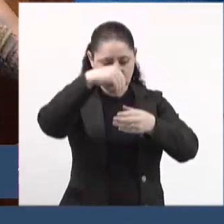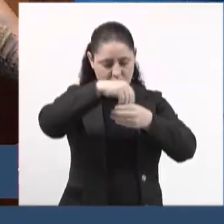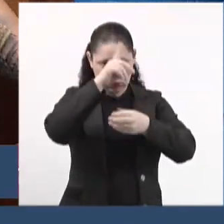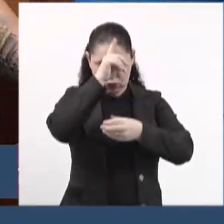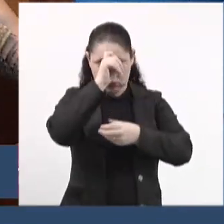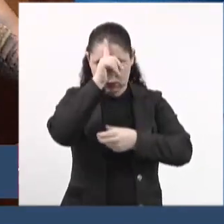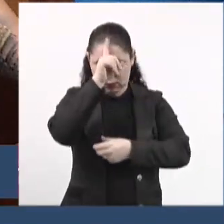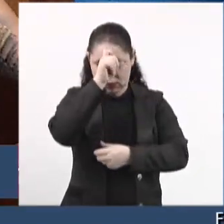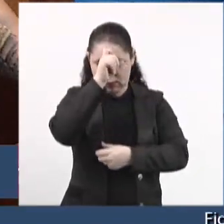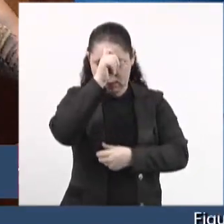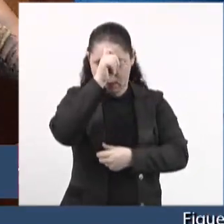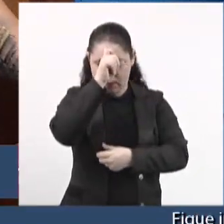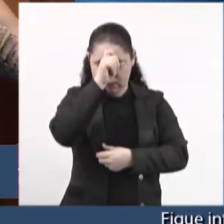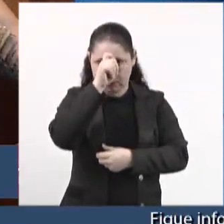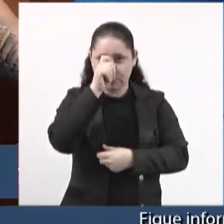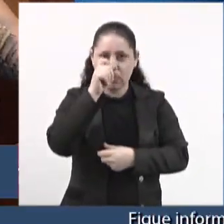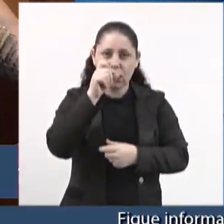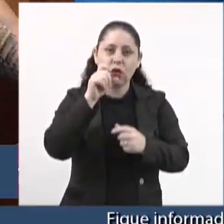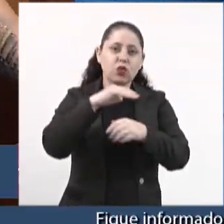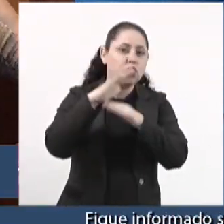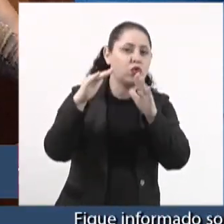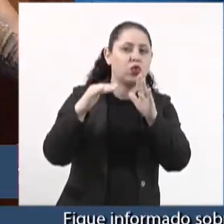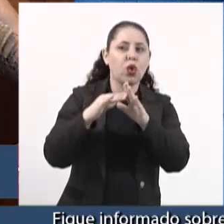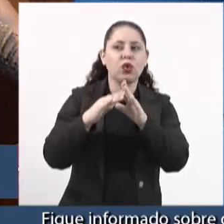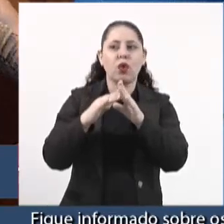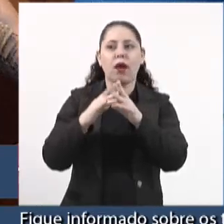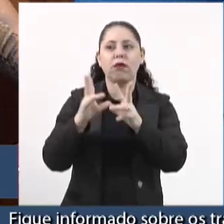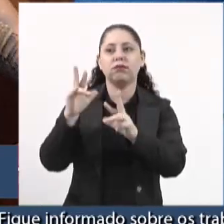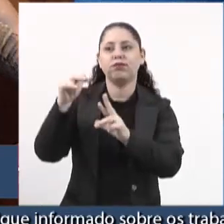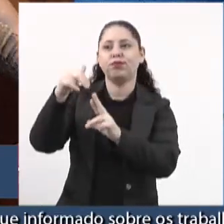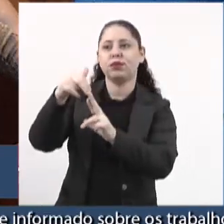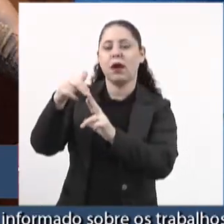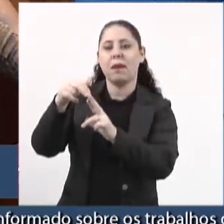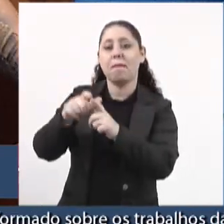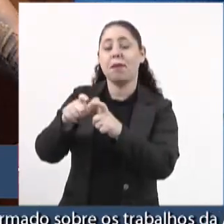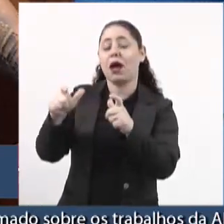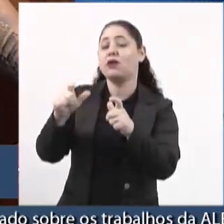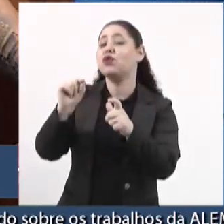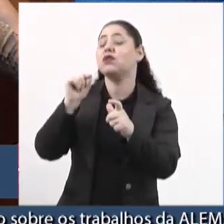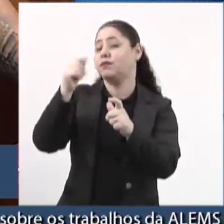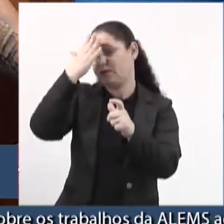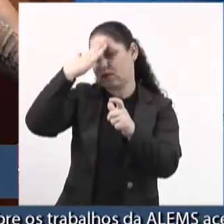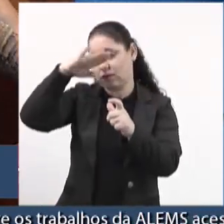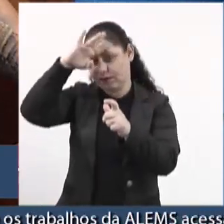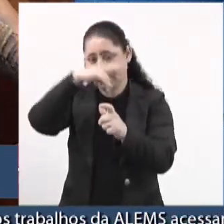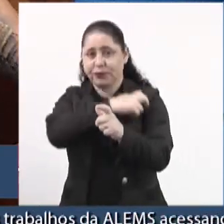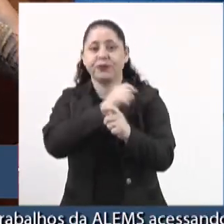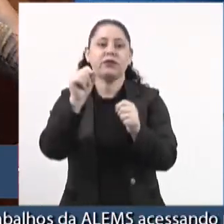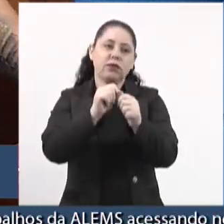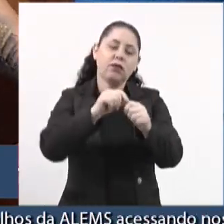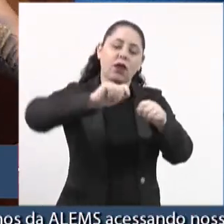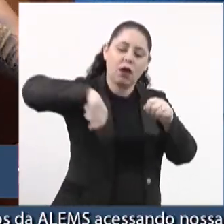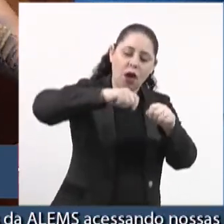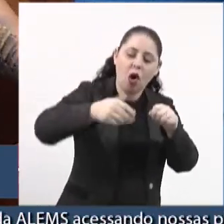convergem para a enfermagem. É feito alimentação,